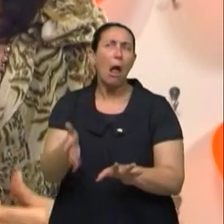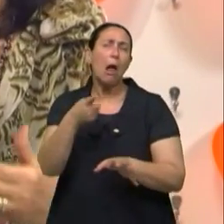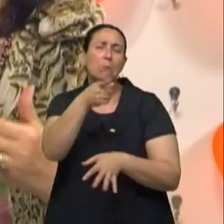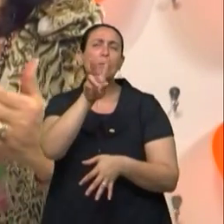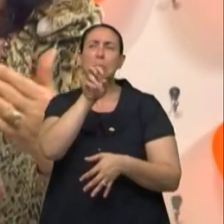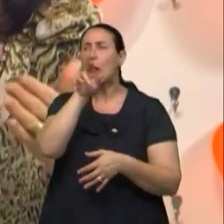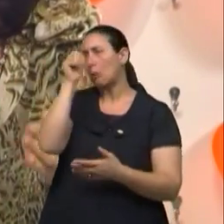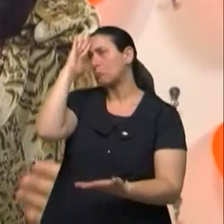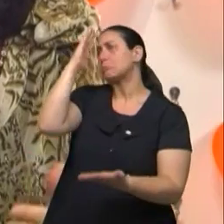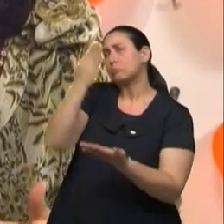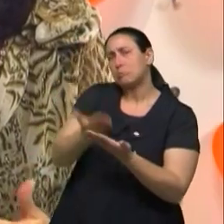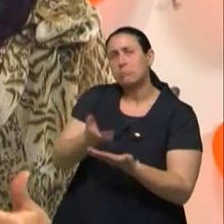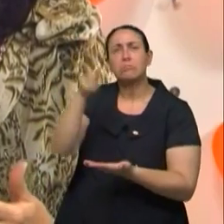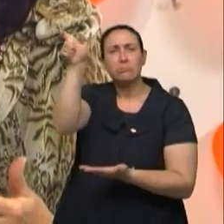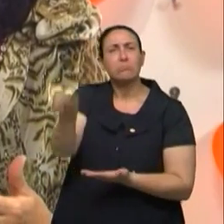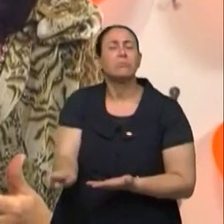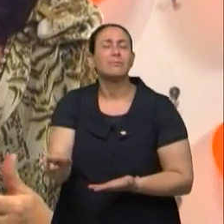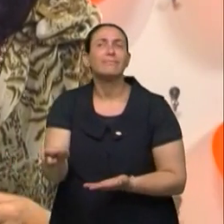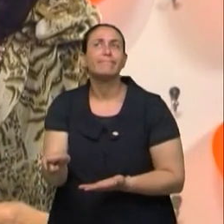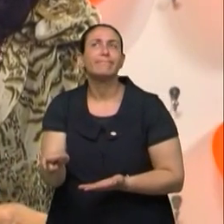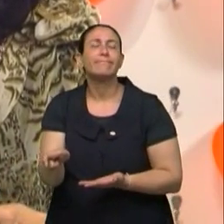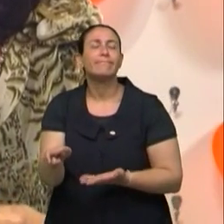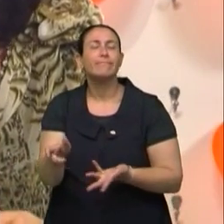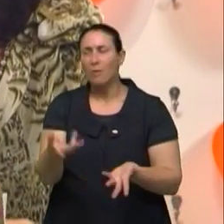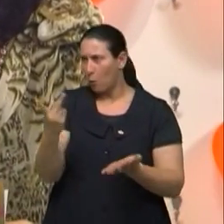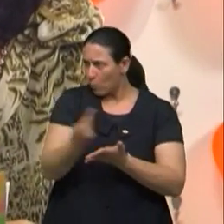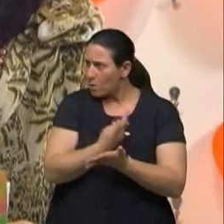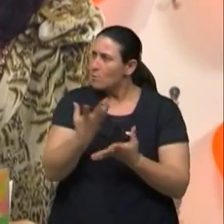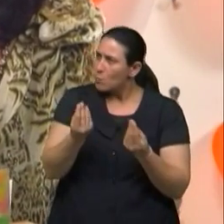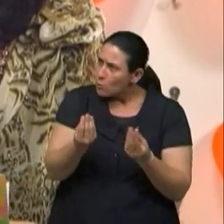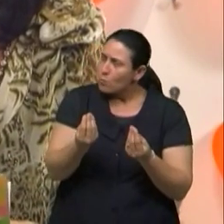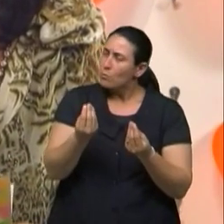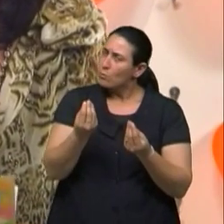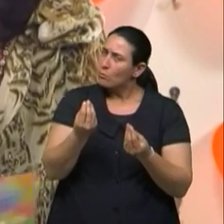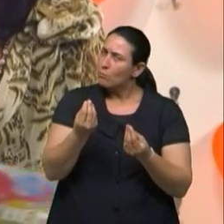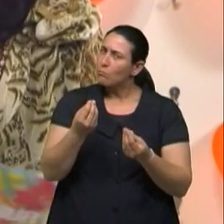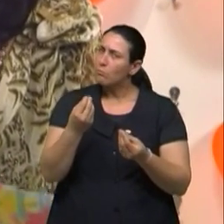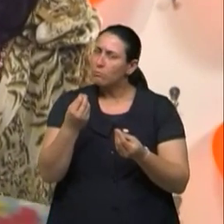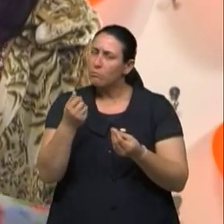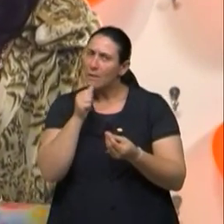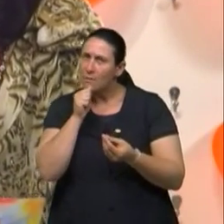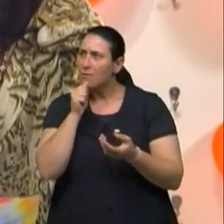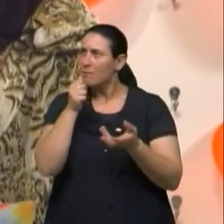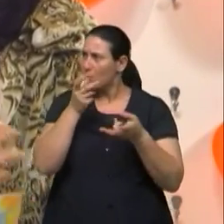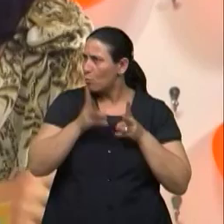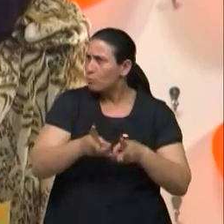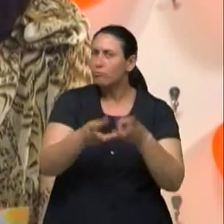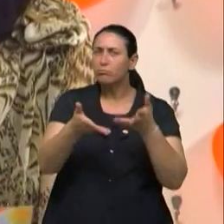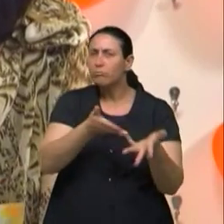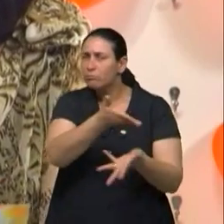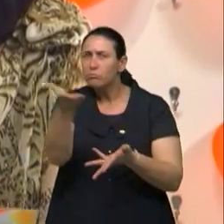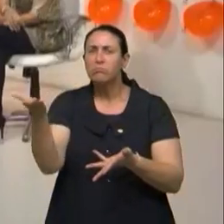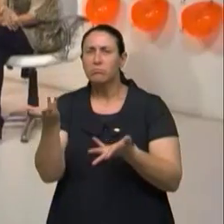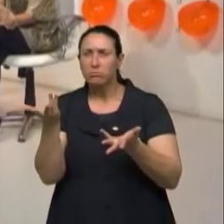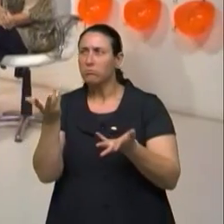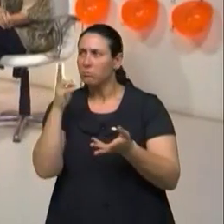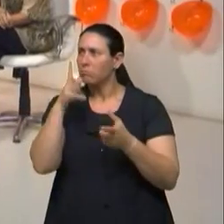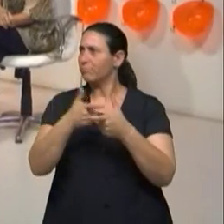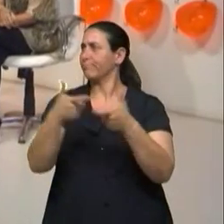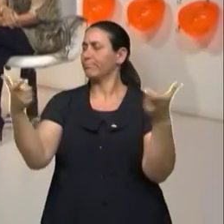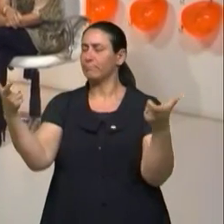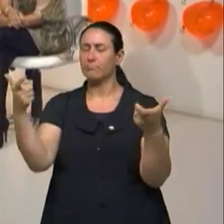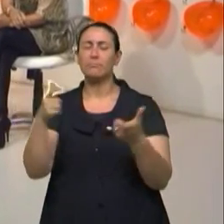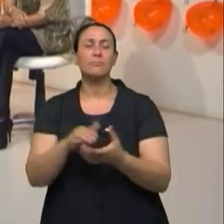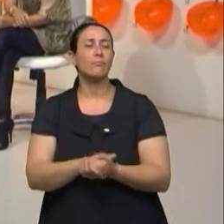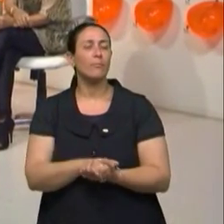anos, eu confiei. Isso acontece muito ainda hoje, né, doutor? E esse aumento a gente também tá constatando. Não, com